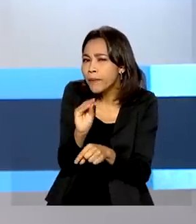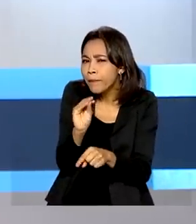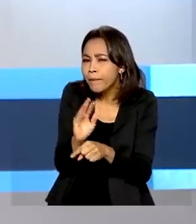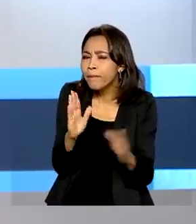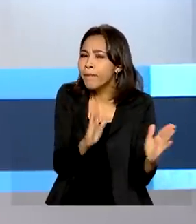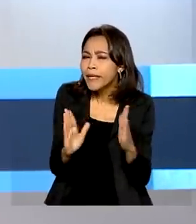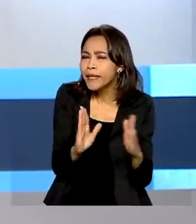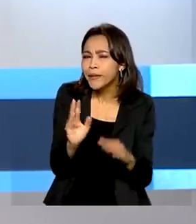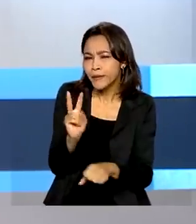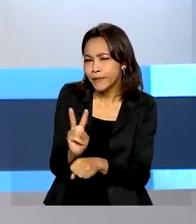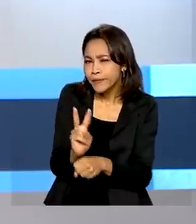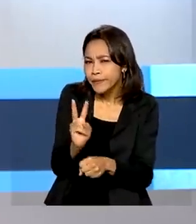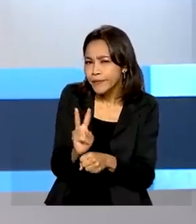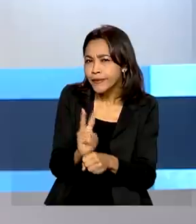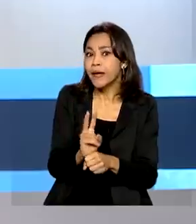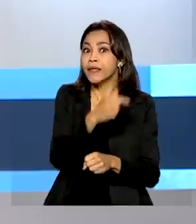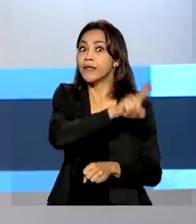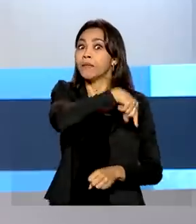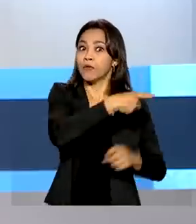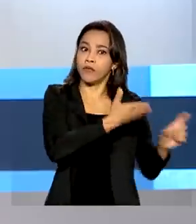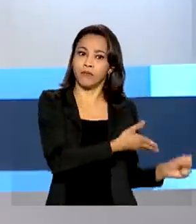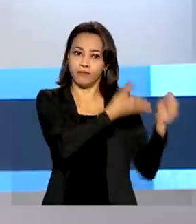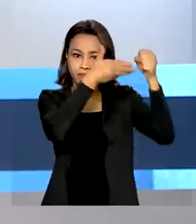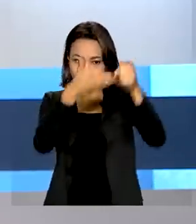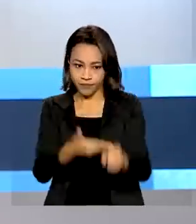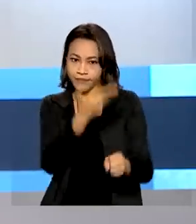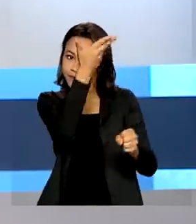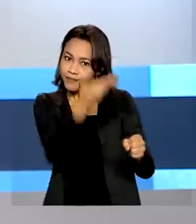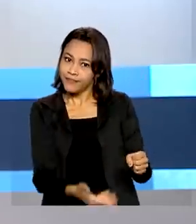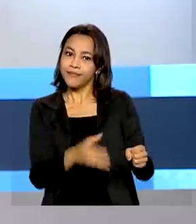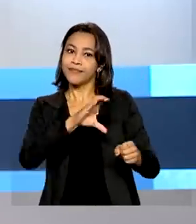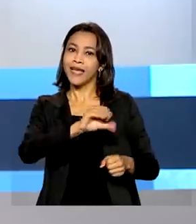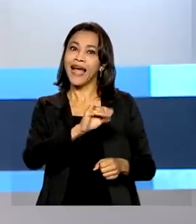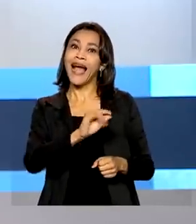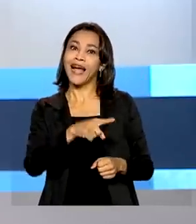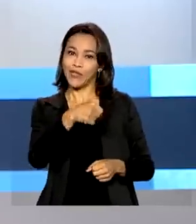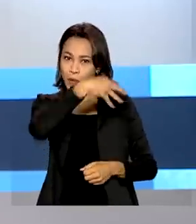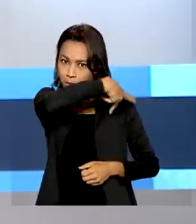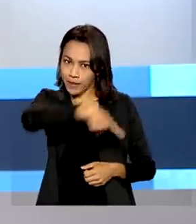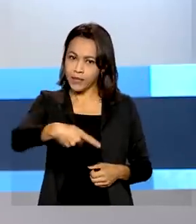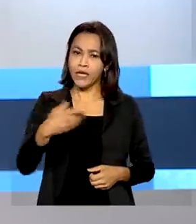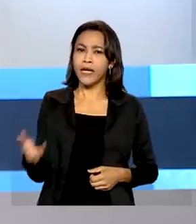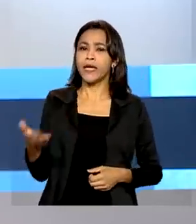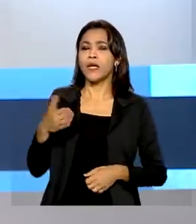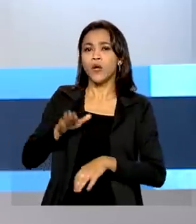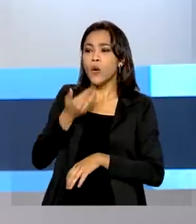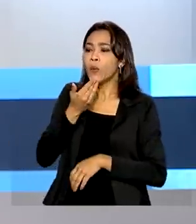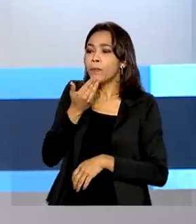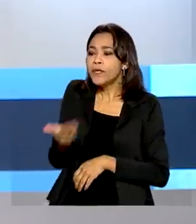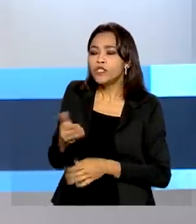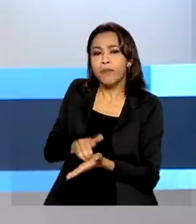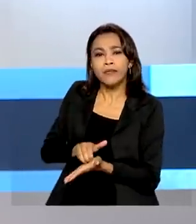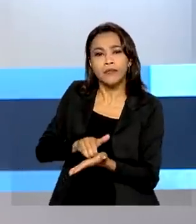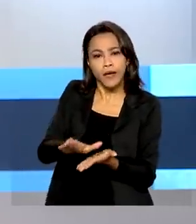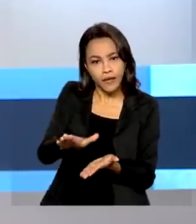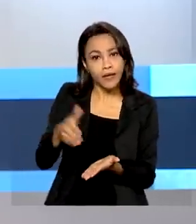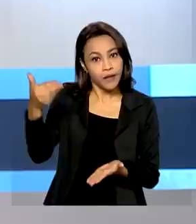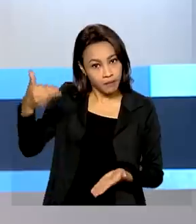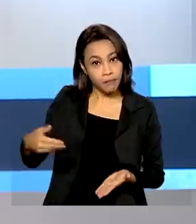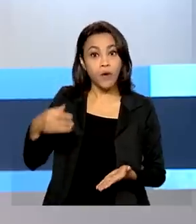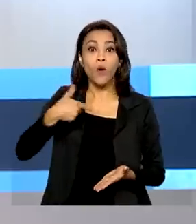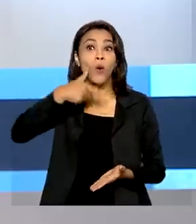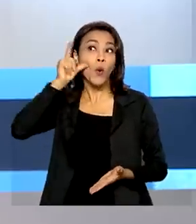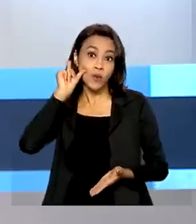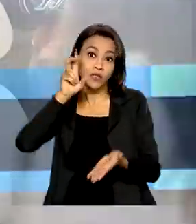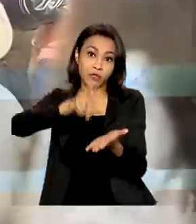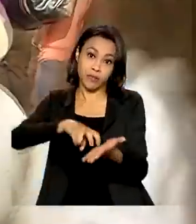a posse do novo presidente da estatal, Caio Mário Paes de Andrade. José Mauro Coelho pediu demissão do cargo de presidente da empresa na manhã